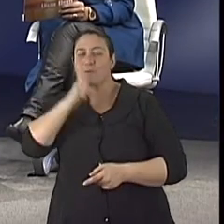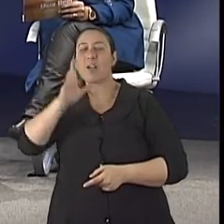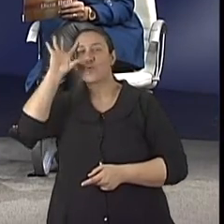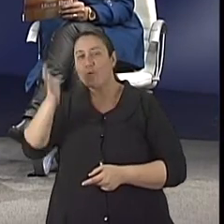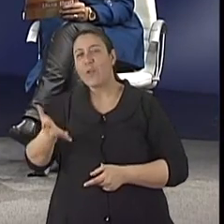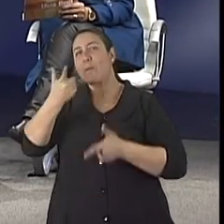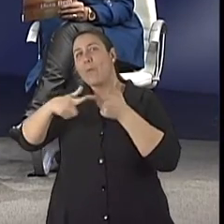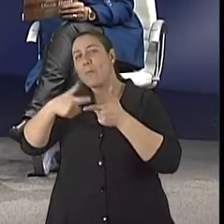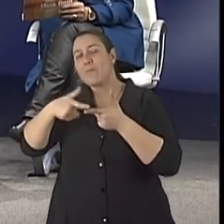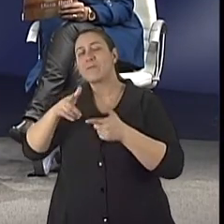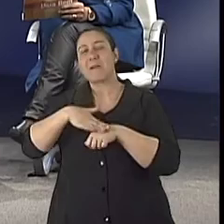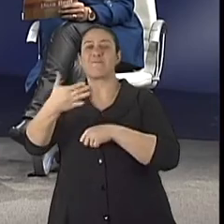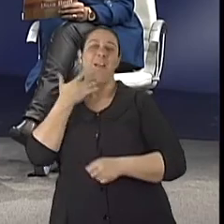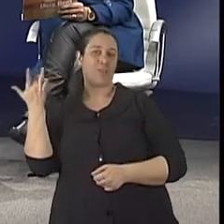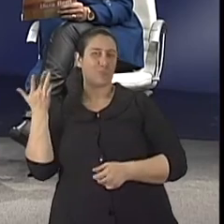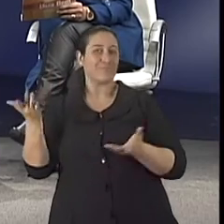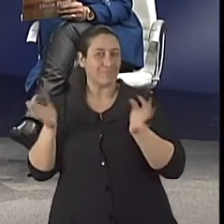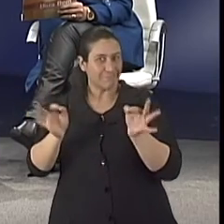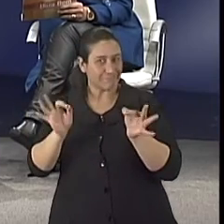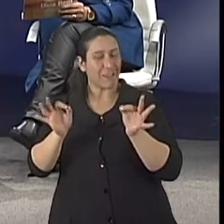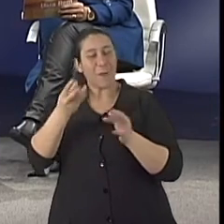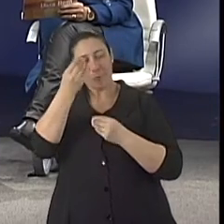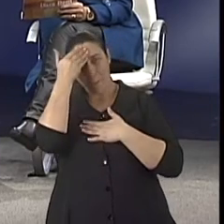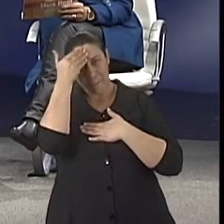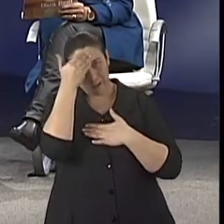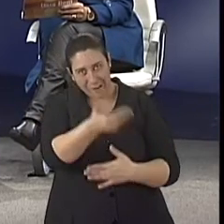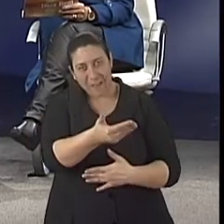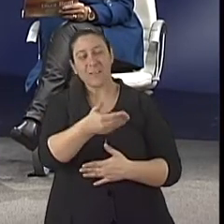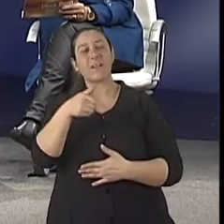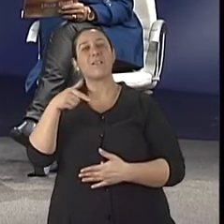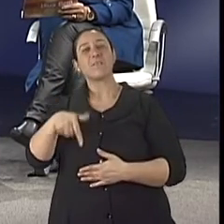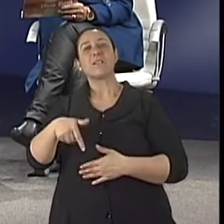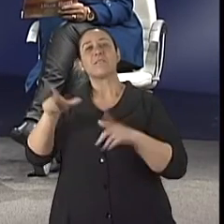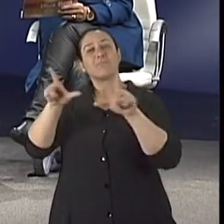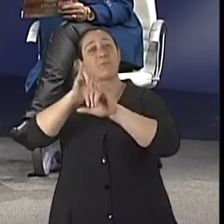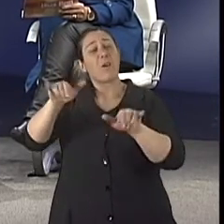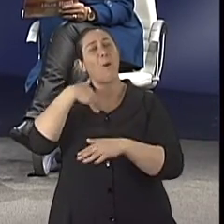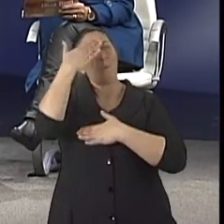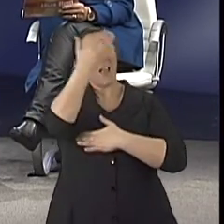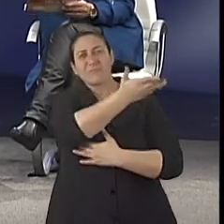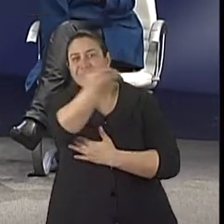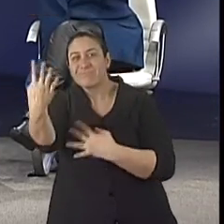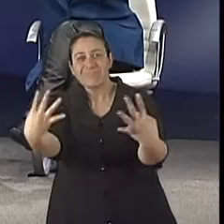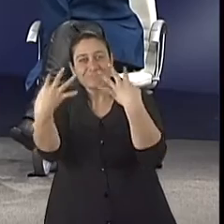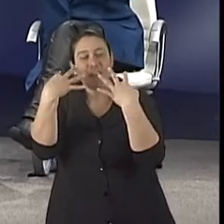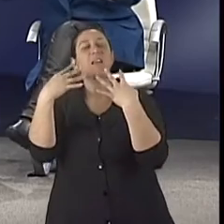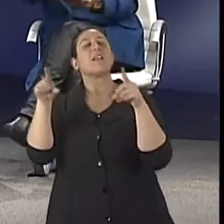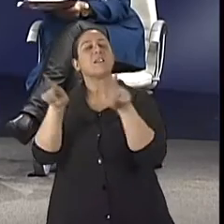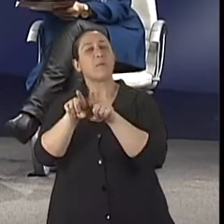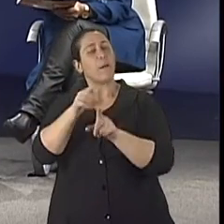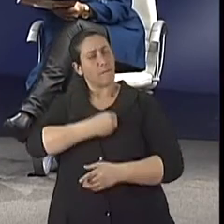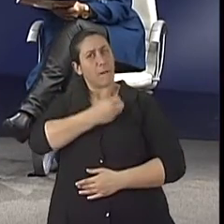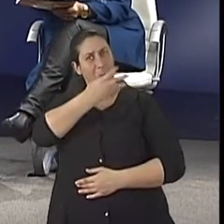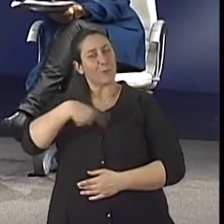conflitos muito mais facilmente. Muito obrigada, Cristina, por esse programa. Muito obrigada a vocês que estão sempre aqui no Viva Bem, e Viva Bem,